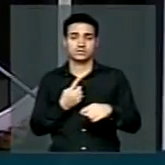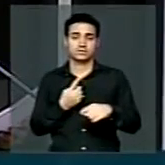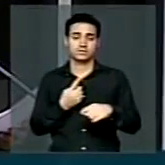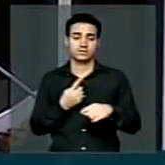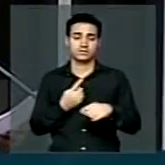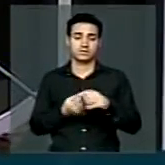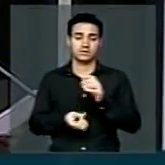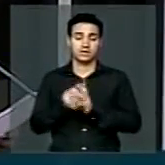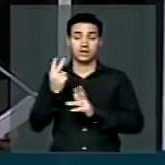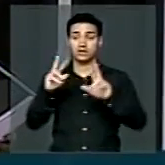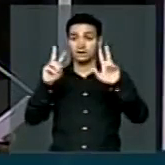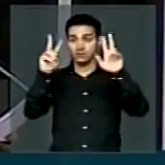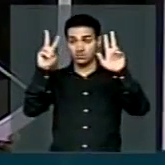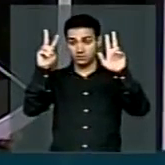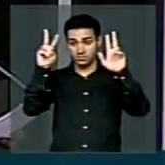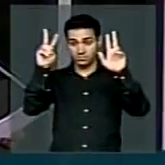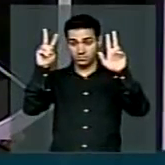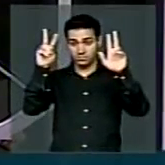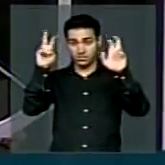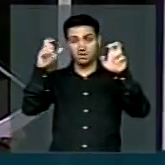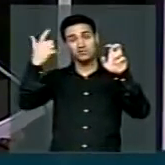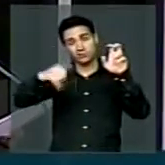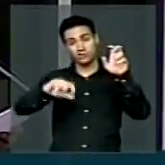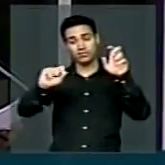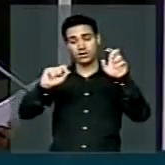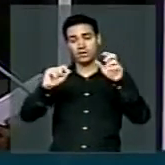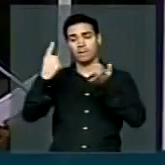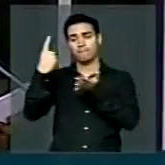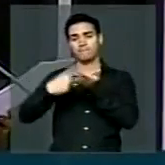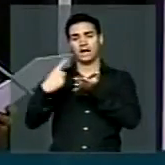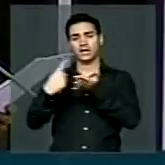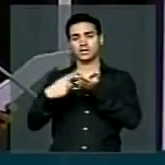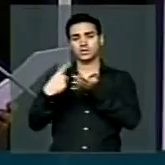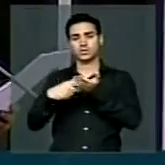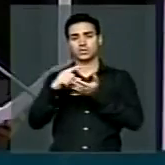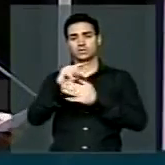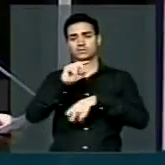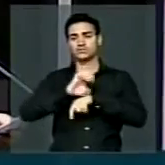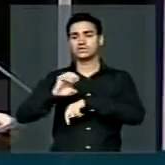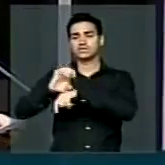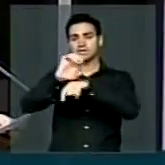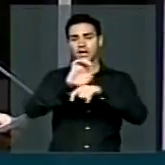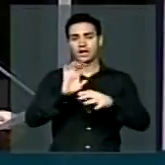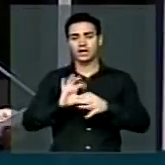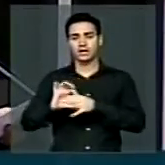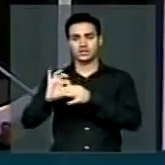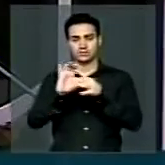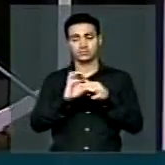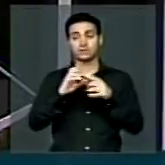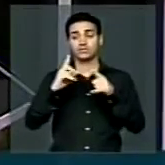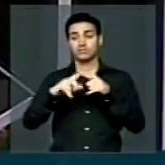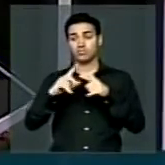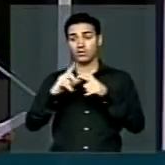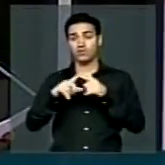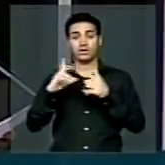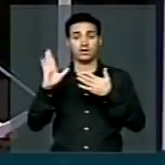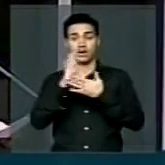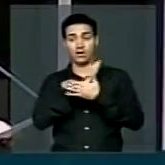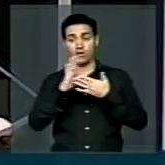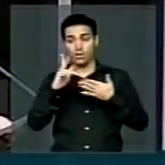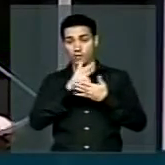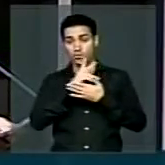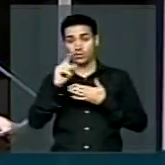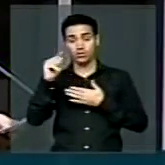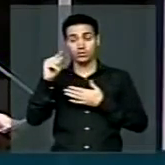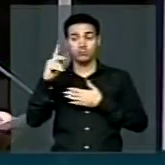tema já recorrente nesta Casa, um novo pacto federativo, em virtude da hipertrofia de poderes, em